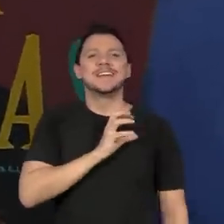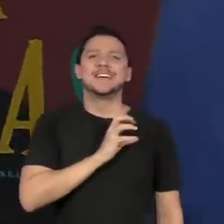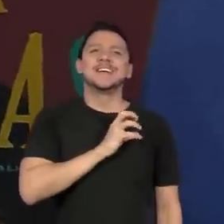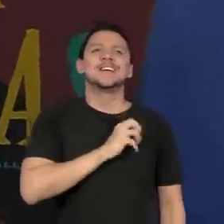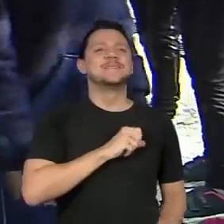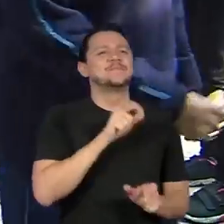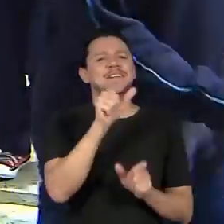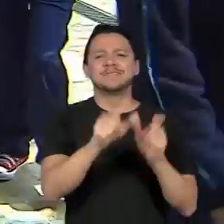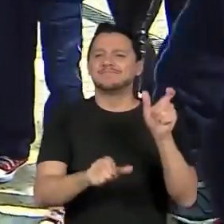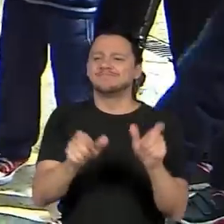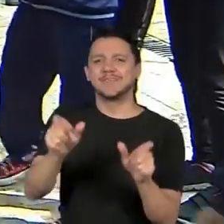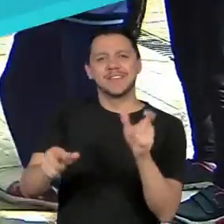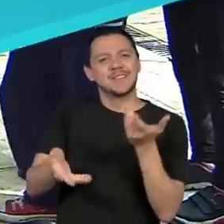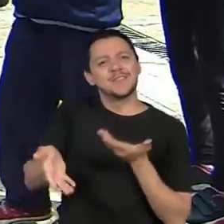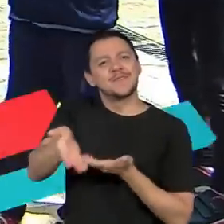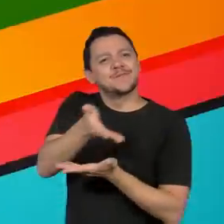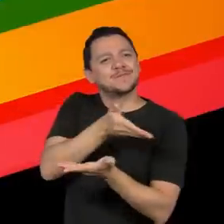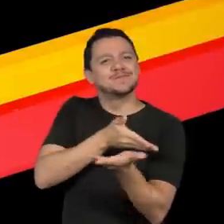eliminação!